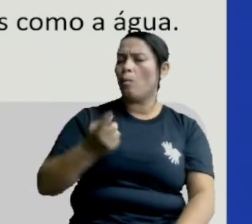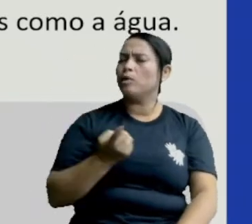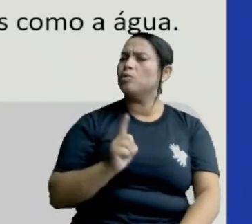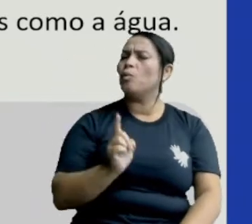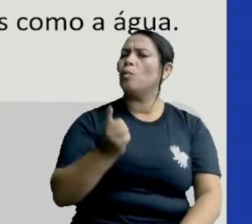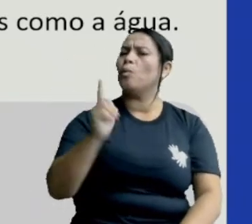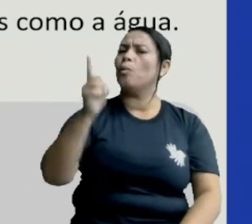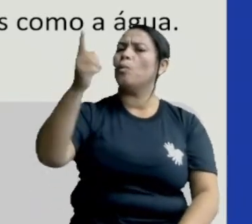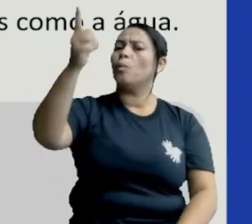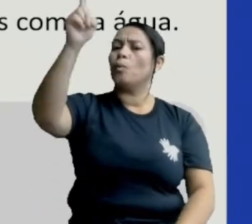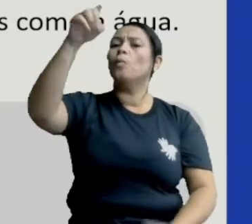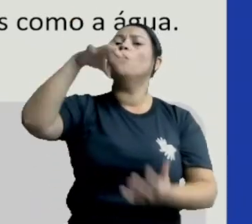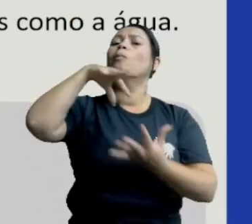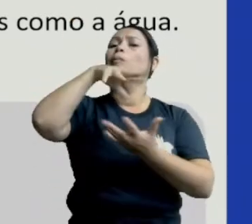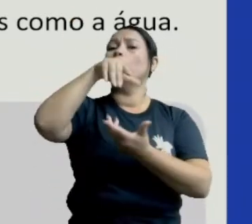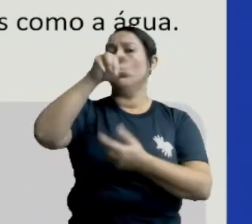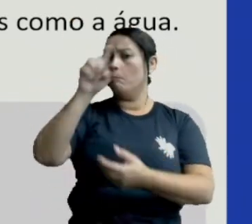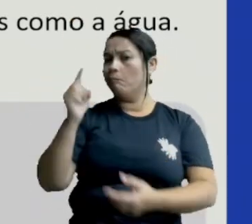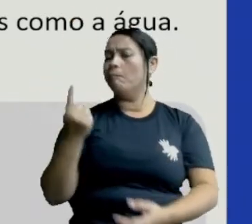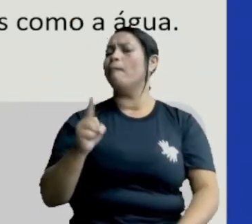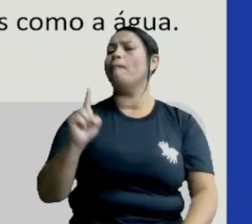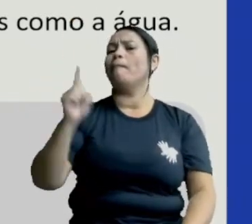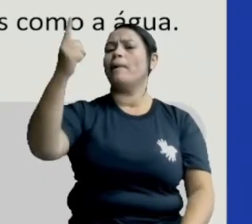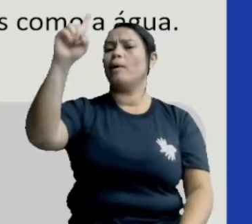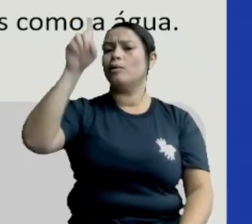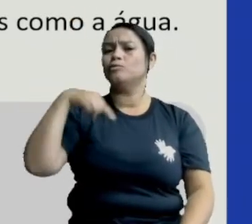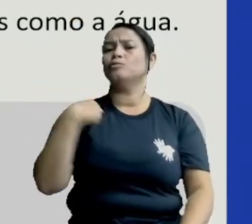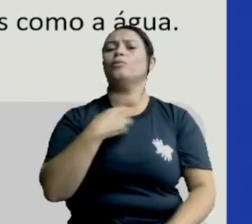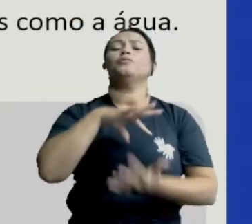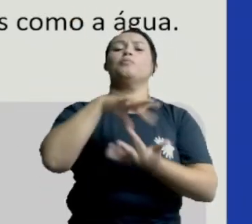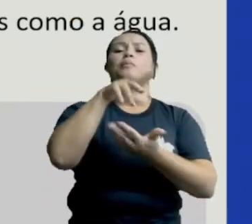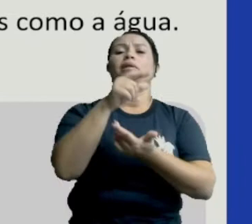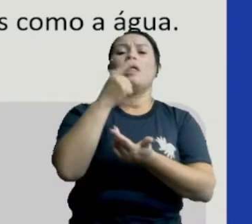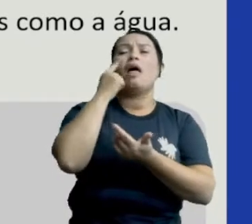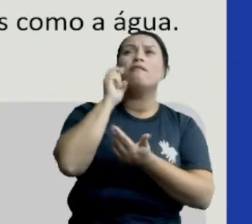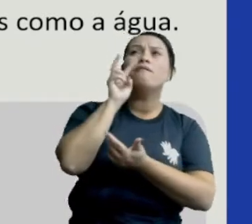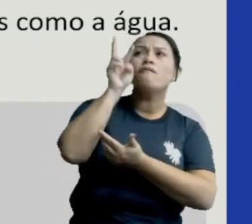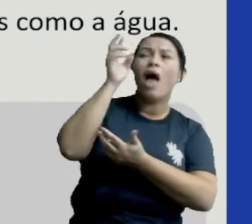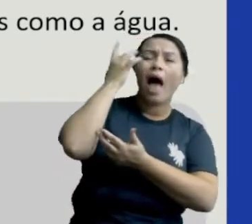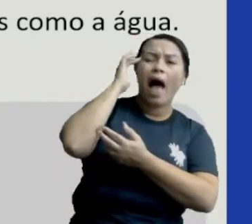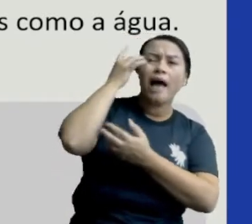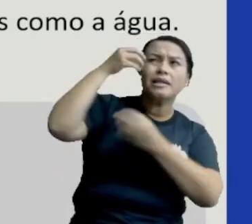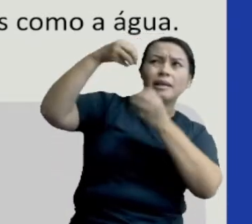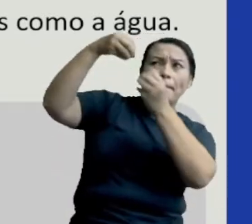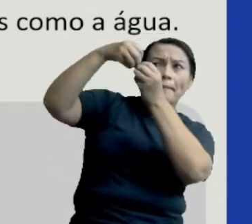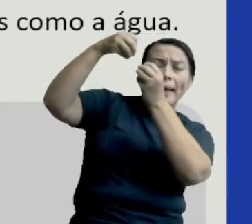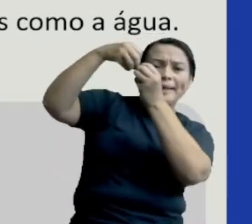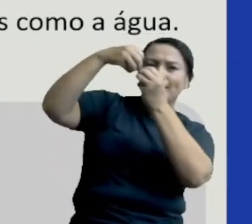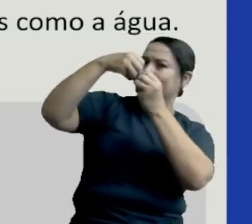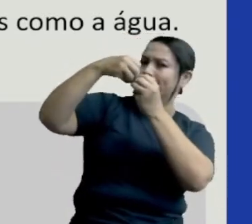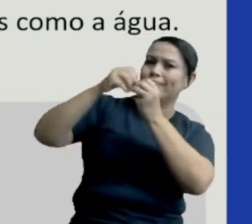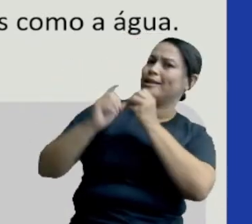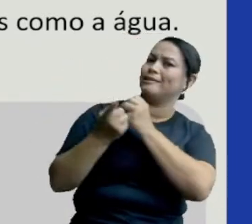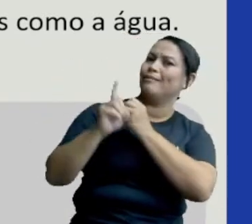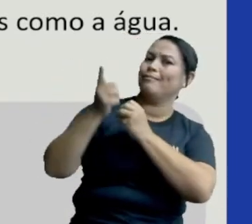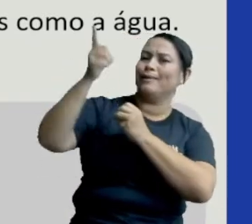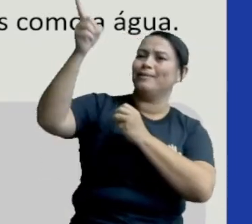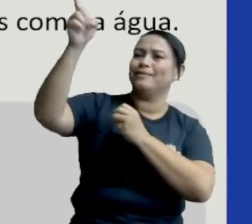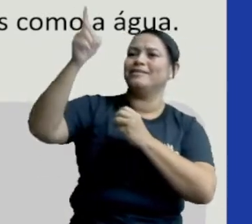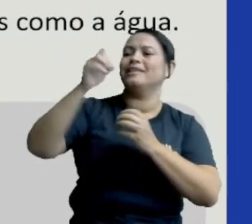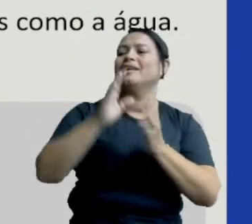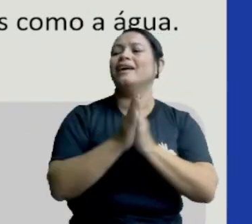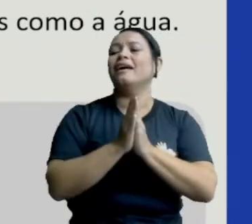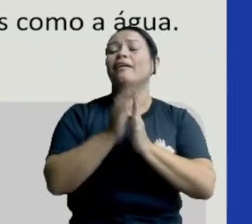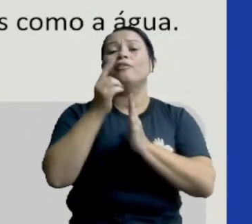planeta. Veja como ela está bem longe do nosso planeta. A gente olha daqui e acha que ela está bem pertinho, né? Mas ela está bem longe.